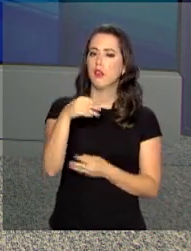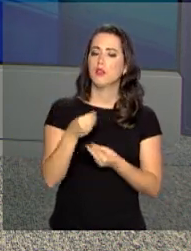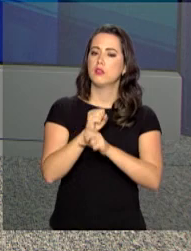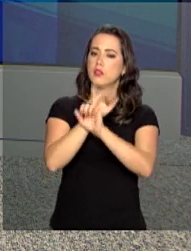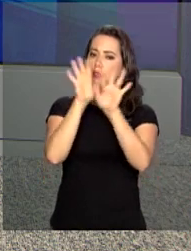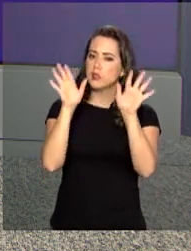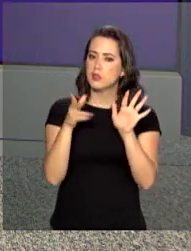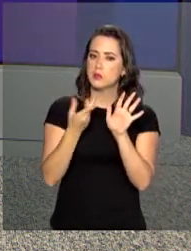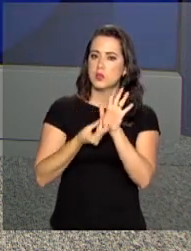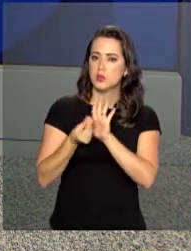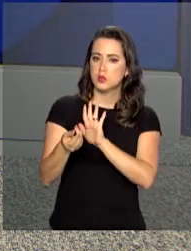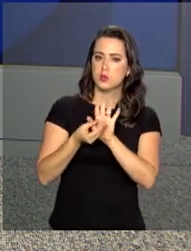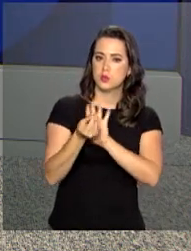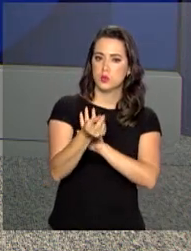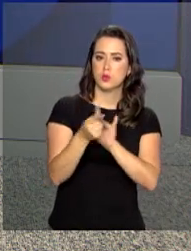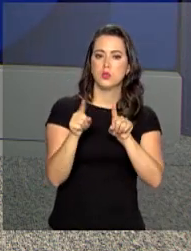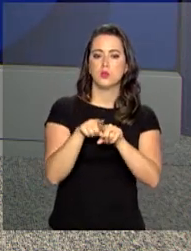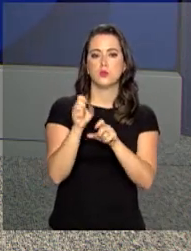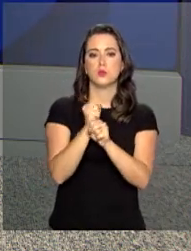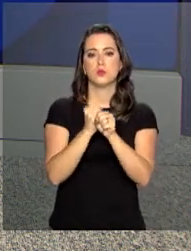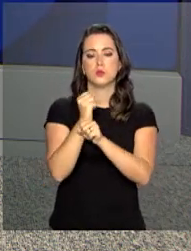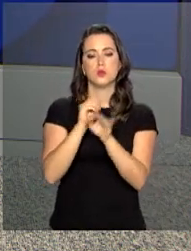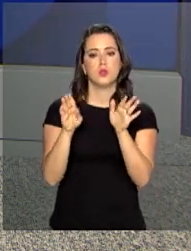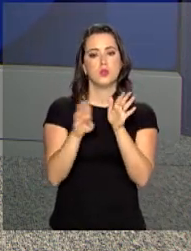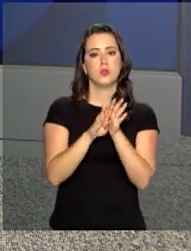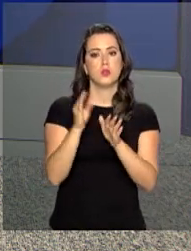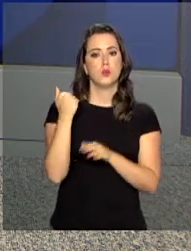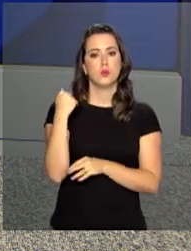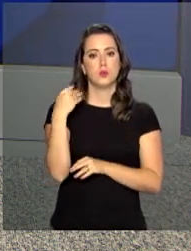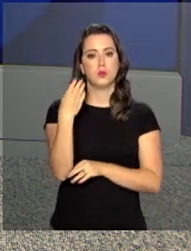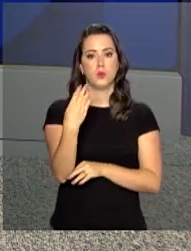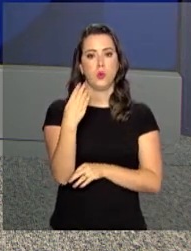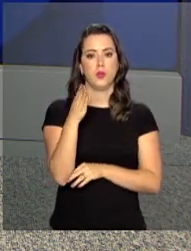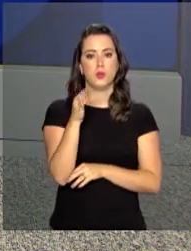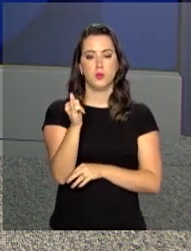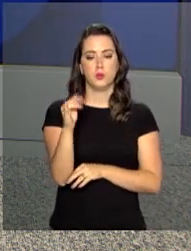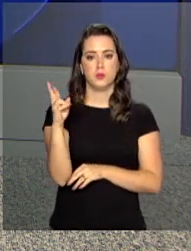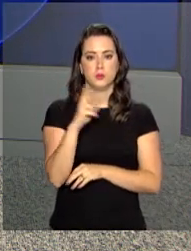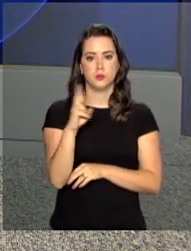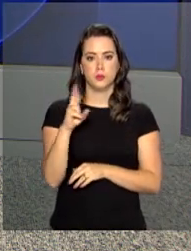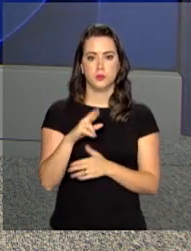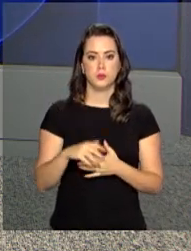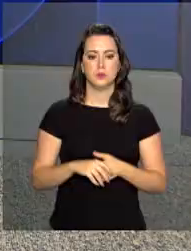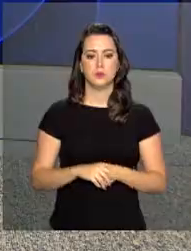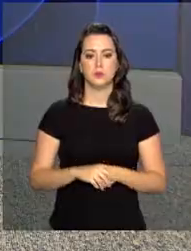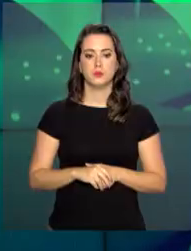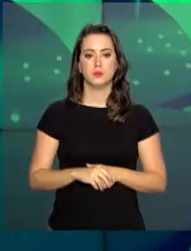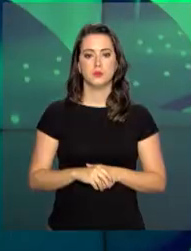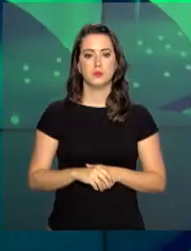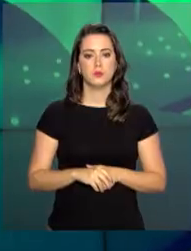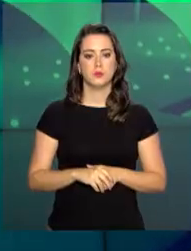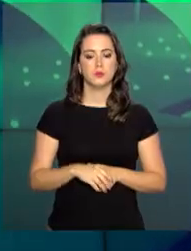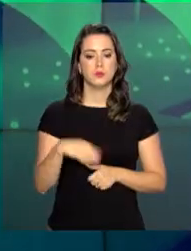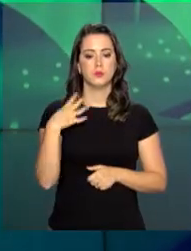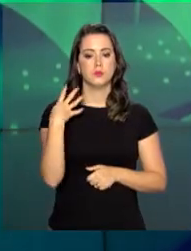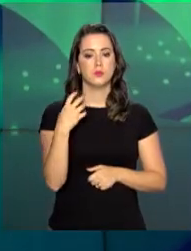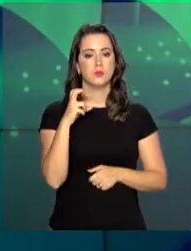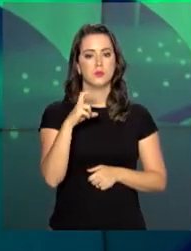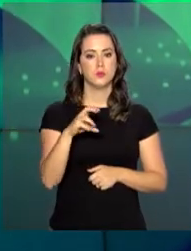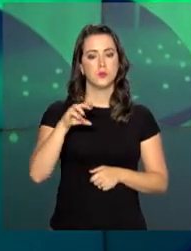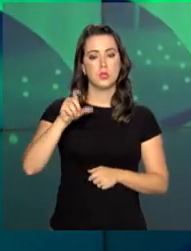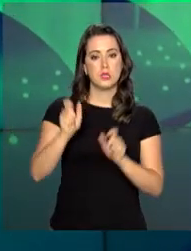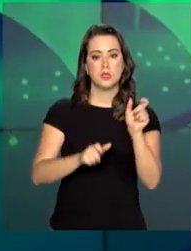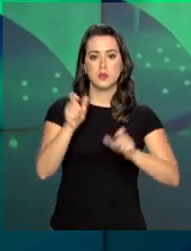transparência no repasse de dinheiro, que neste ano chegou a mais de 4 bilhões de reais. 45